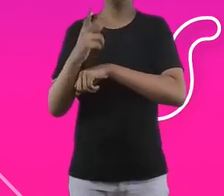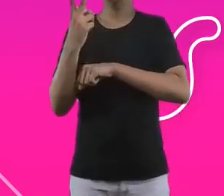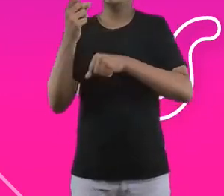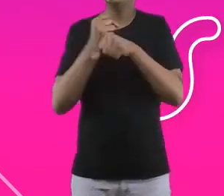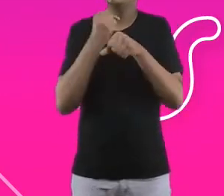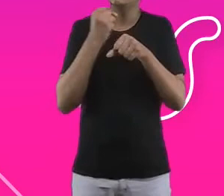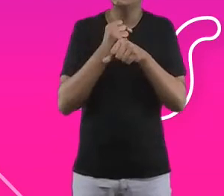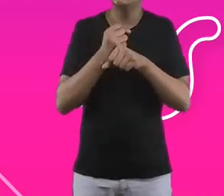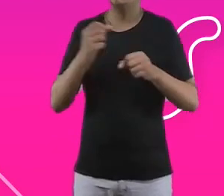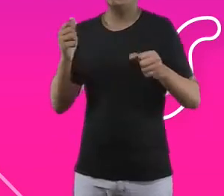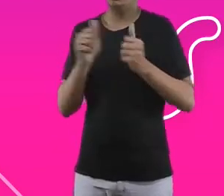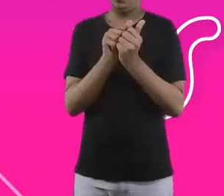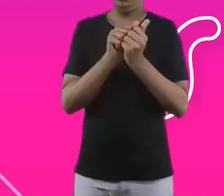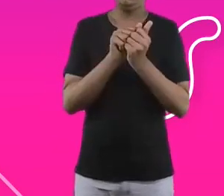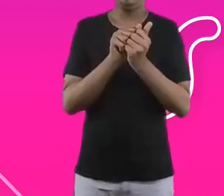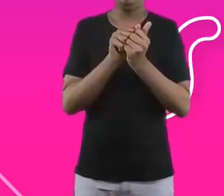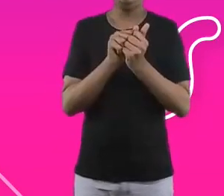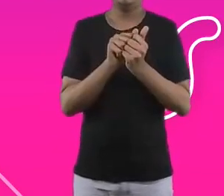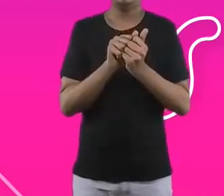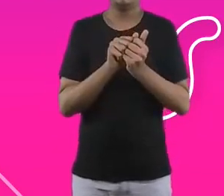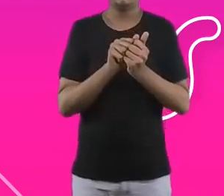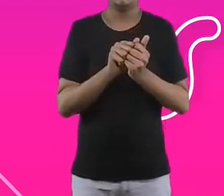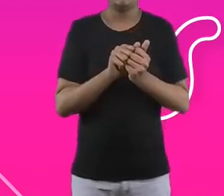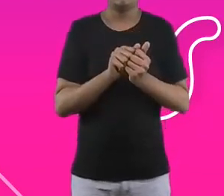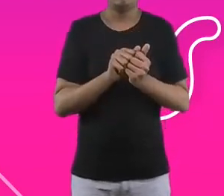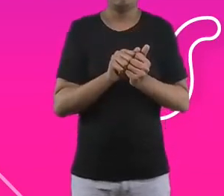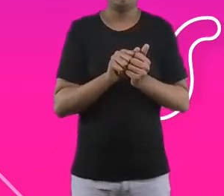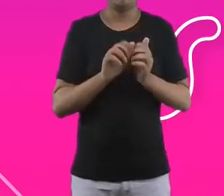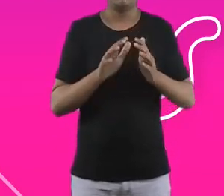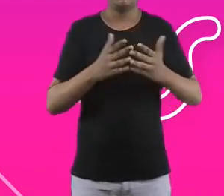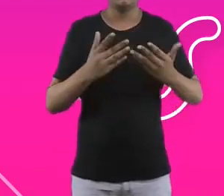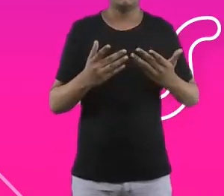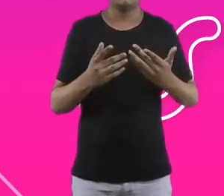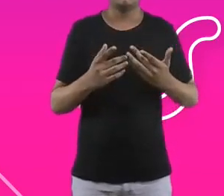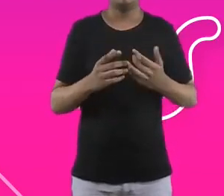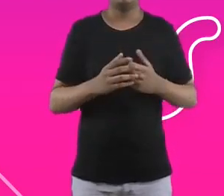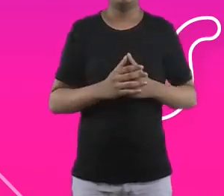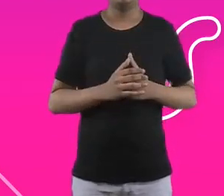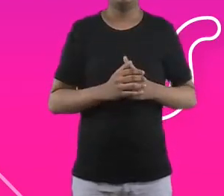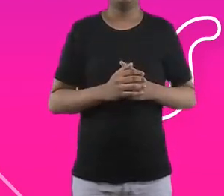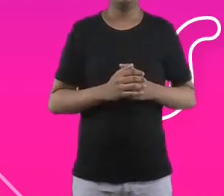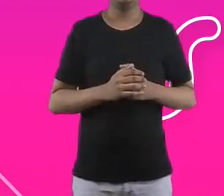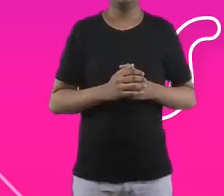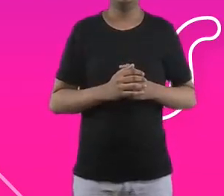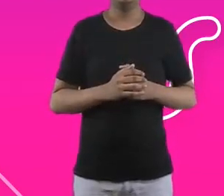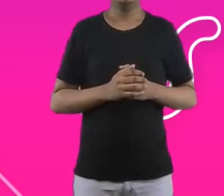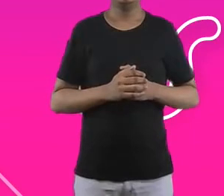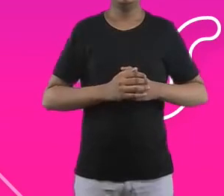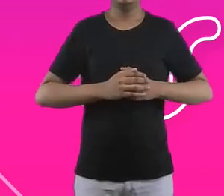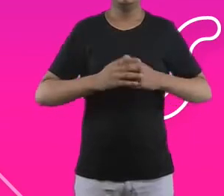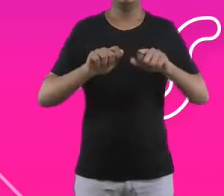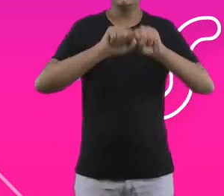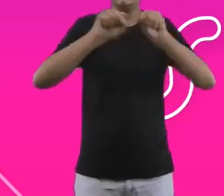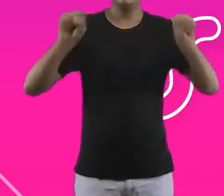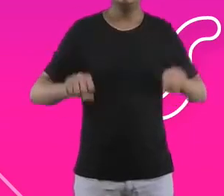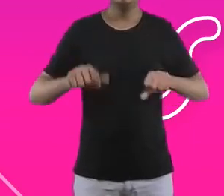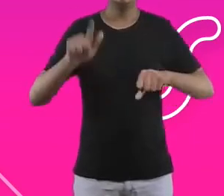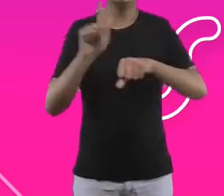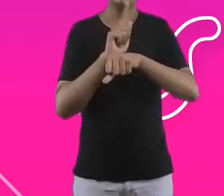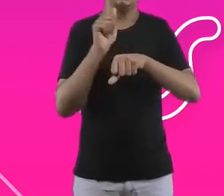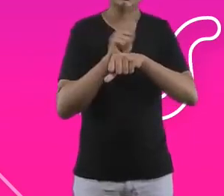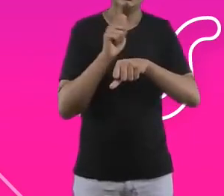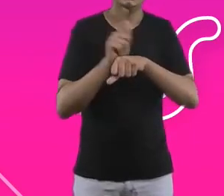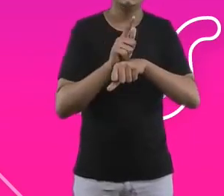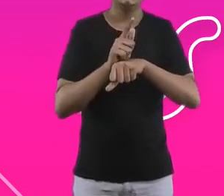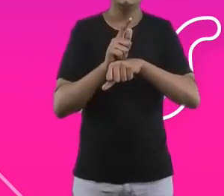consistente. No primeiro ano, elas vão se ambientar com o sistema de gestão e trabalham em um projeto específico, que é, digamos, o maior gap